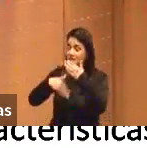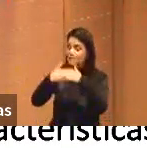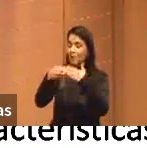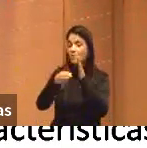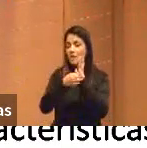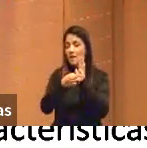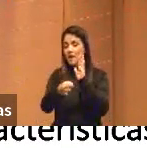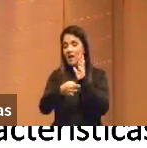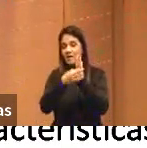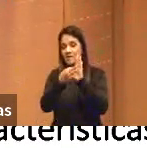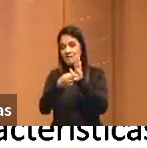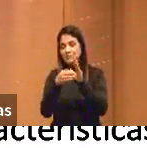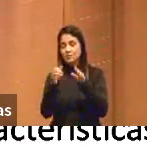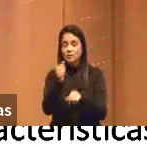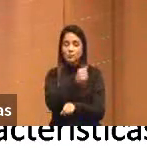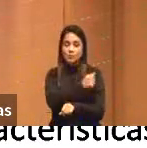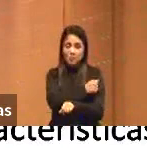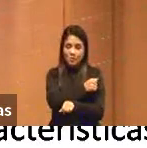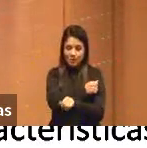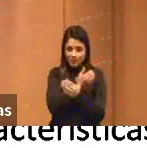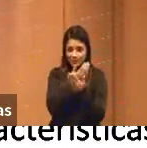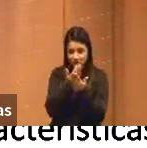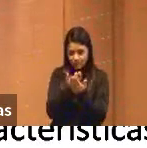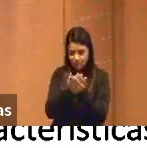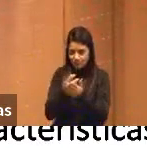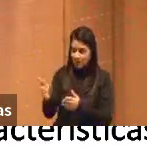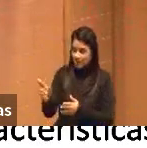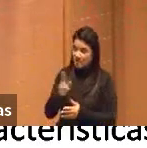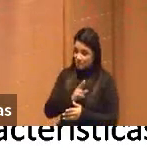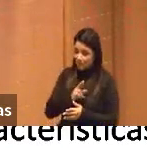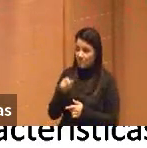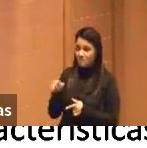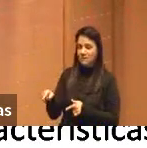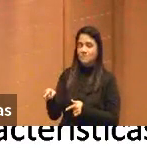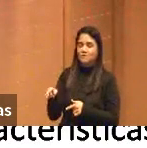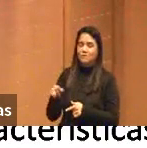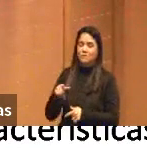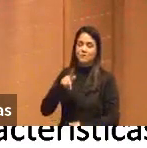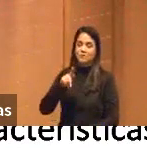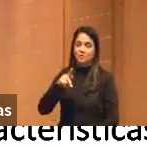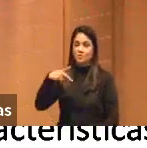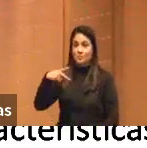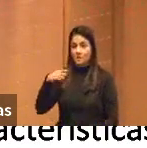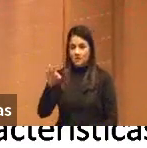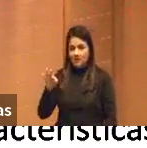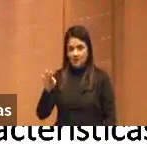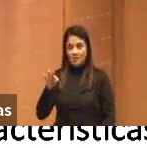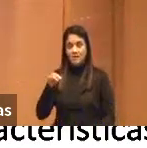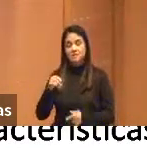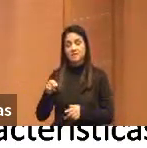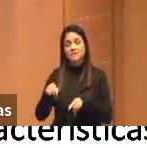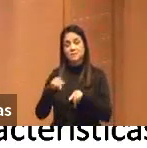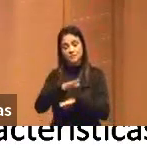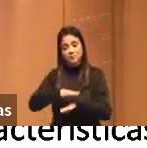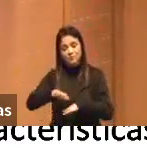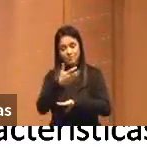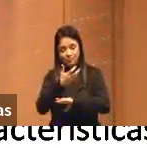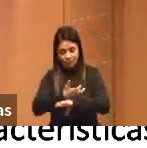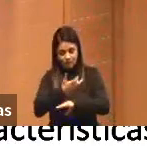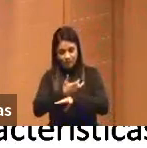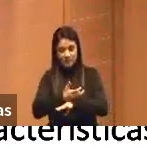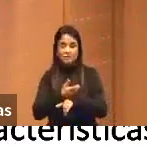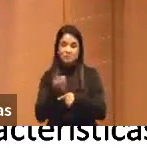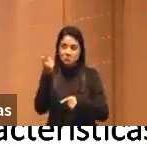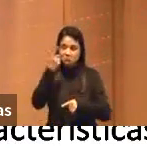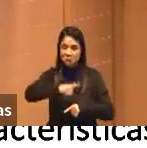a crítica com os estudantes sobre as respostas, afinal, que ele dá no nosso disciplina, no nosso universo, que a gente consegue fazer isso muito